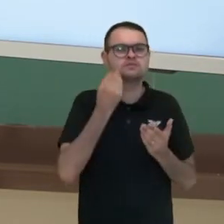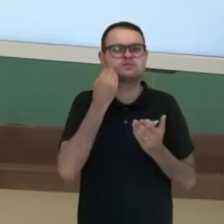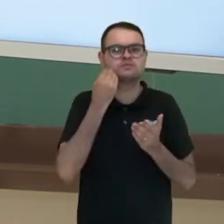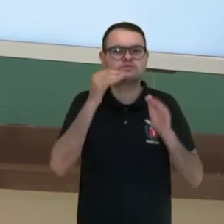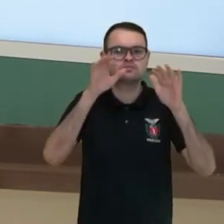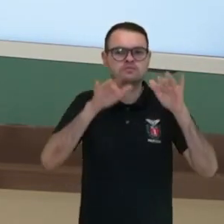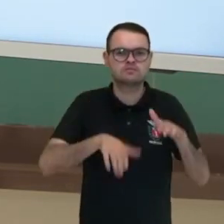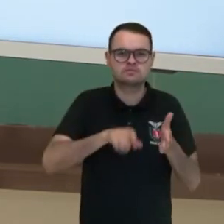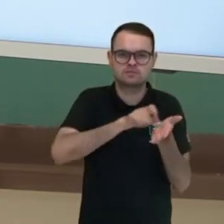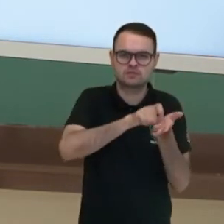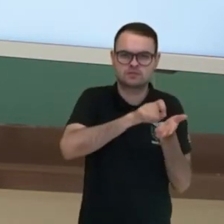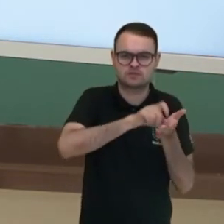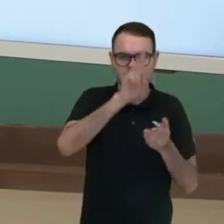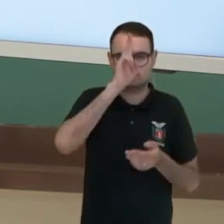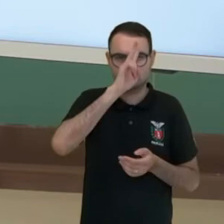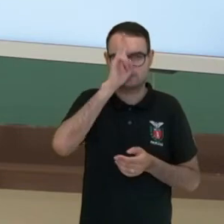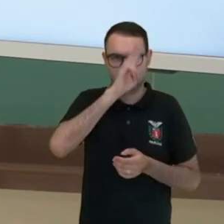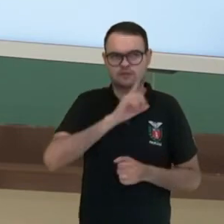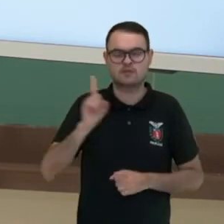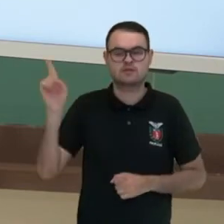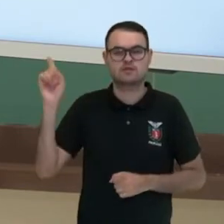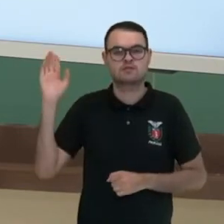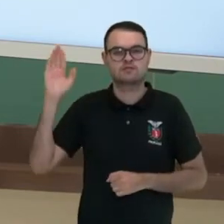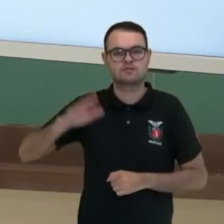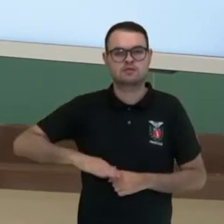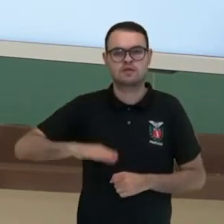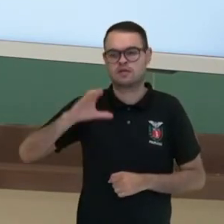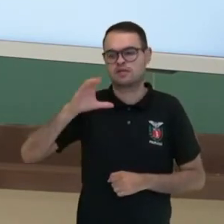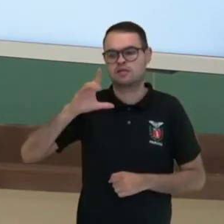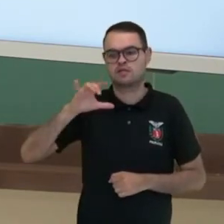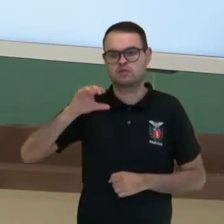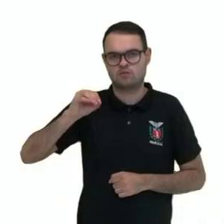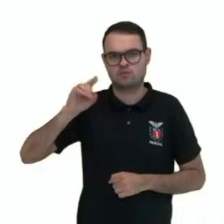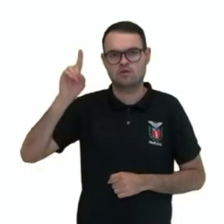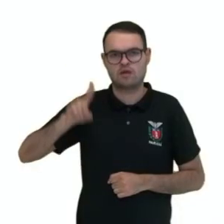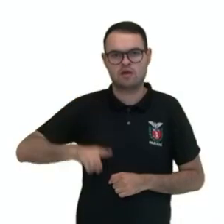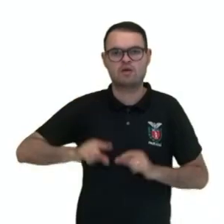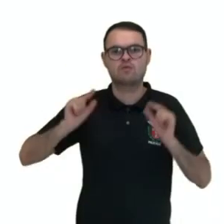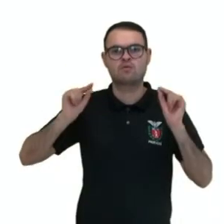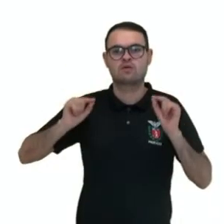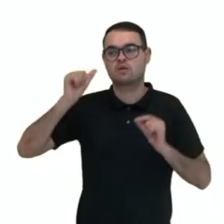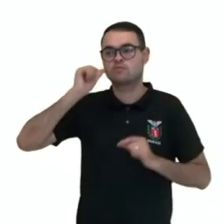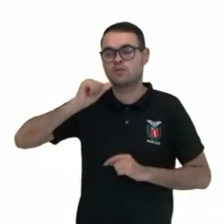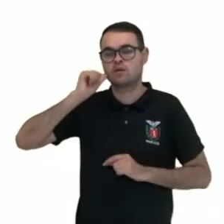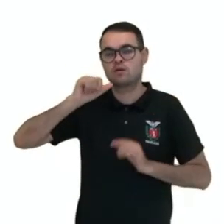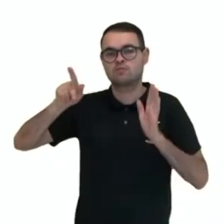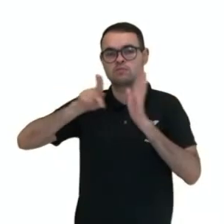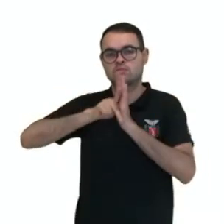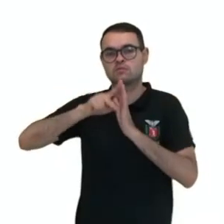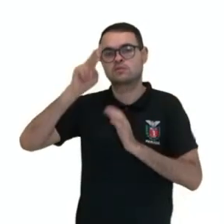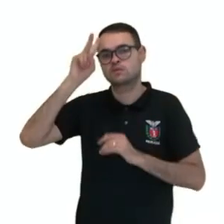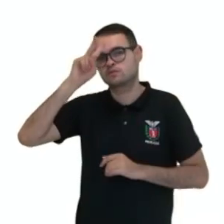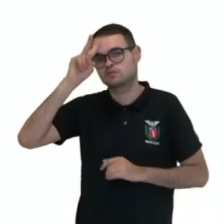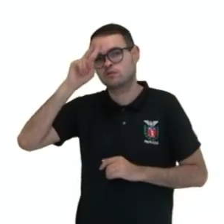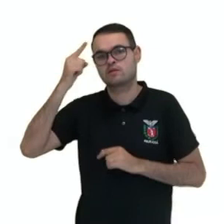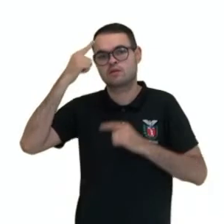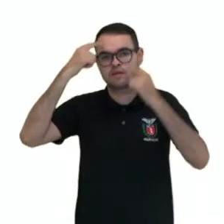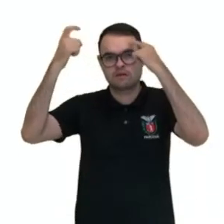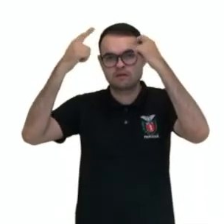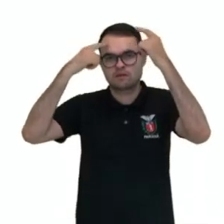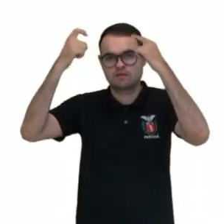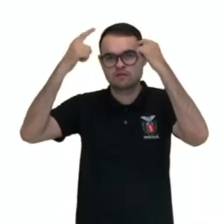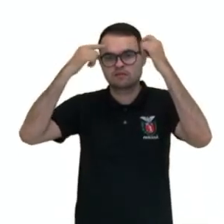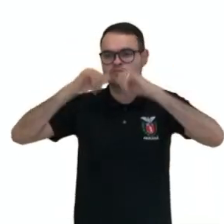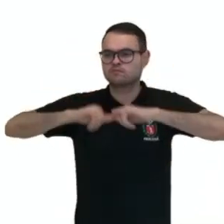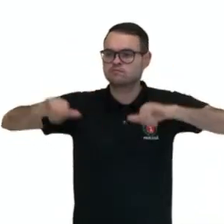escrita da história. Aqui eu trago Clio. Clio é a musa da história, da criatividade, aquela que divulga